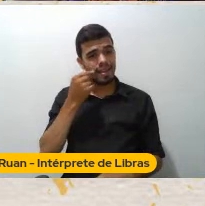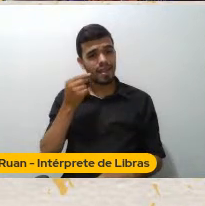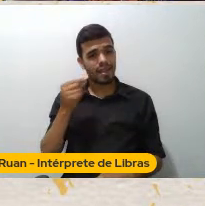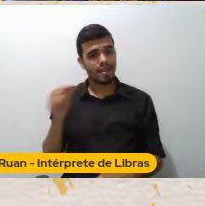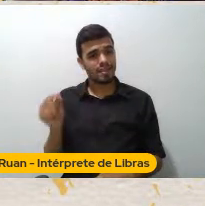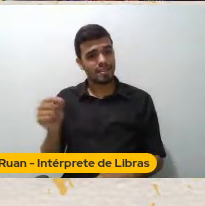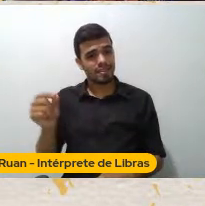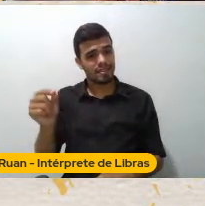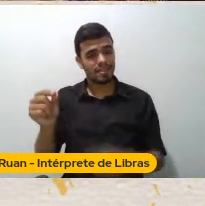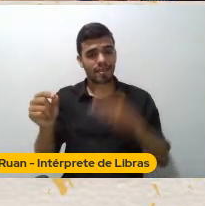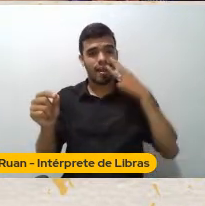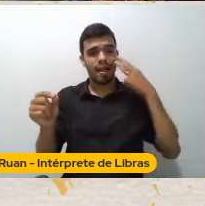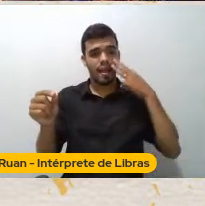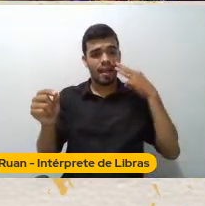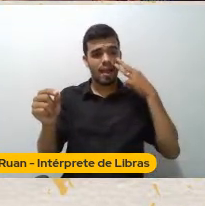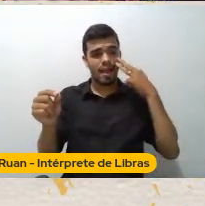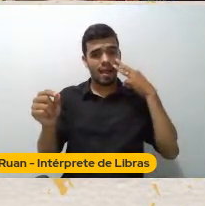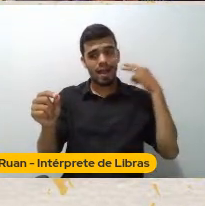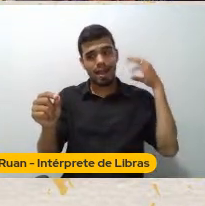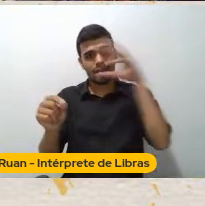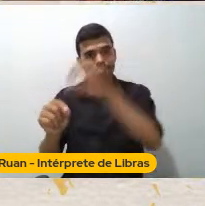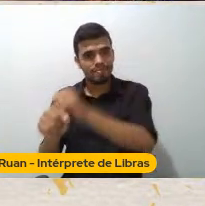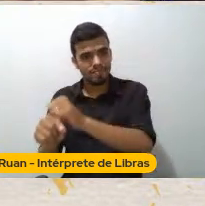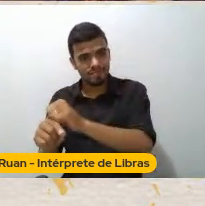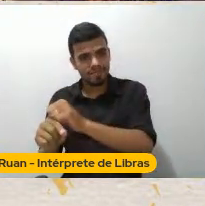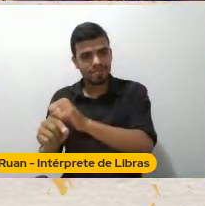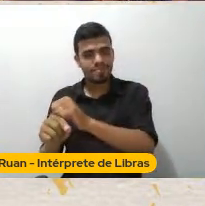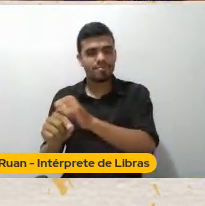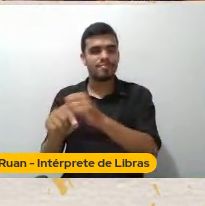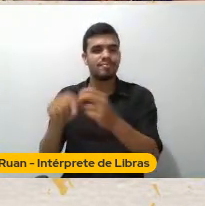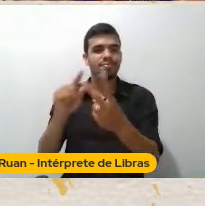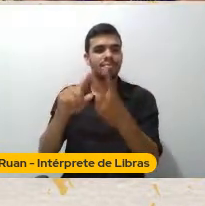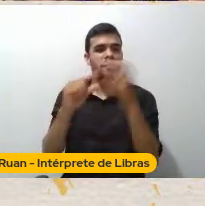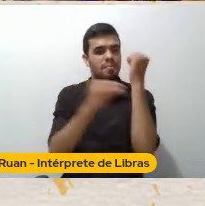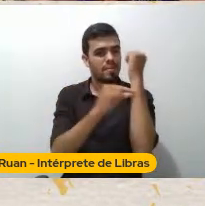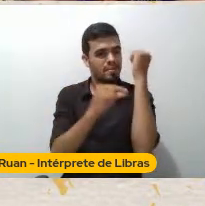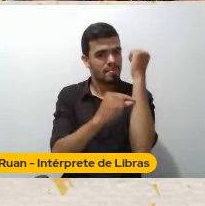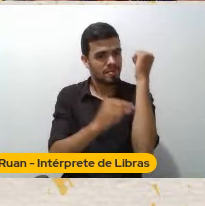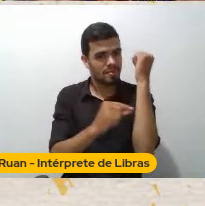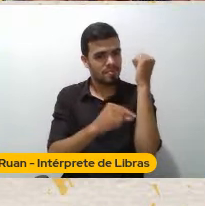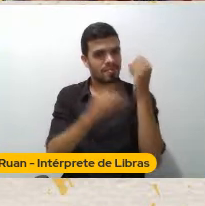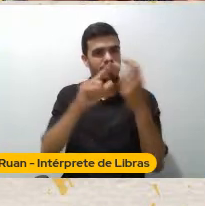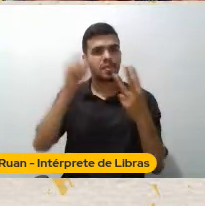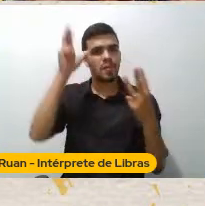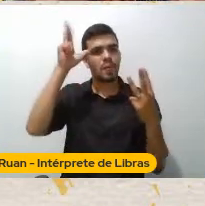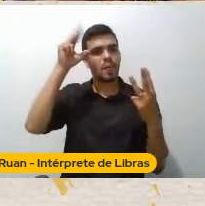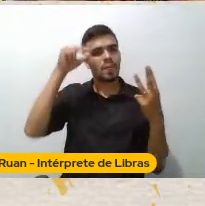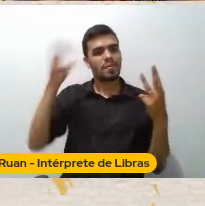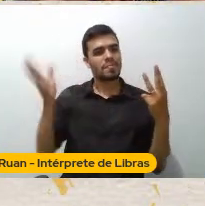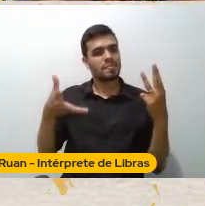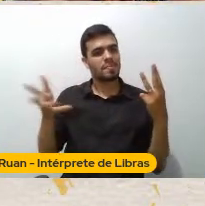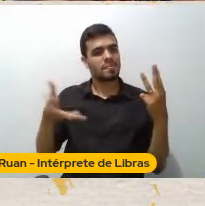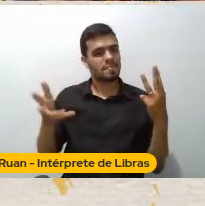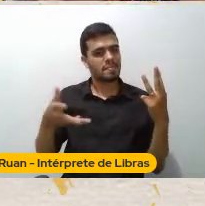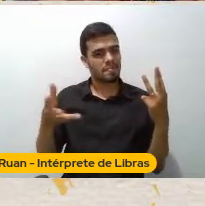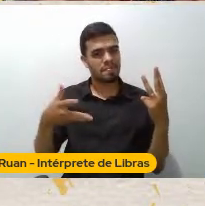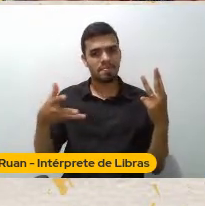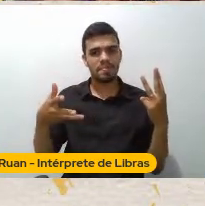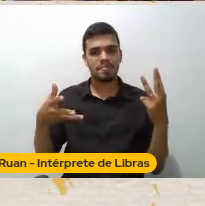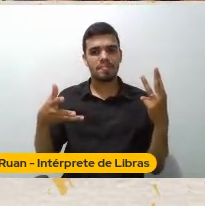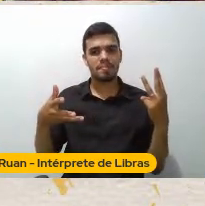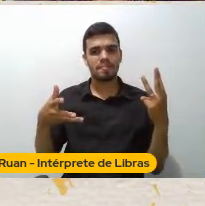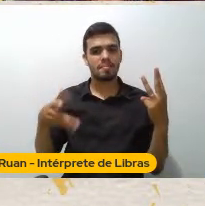Evidente Não é nada de incrível Que eu estou falando Muito evidente Primeiro A relação Entre os